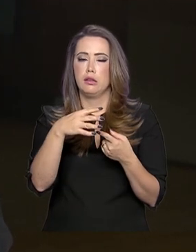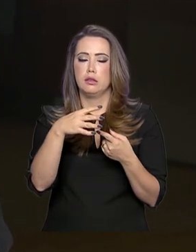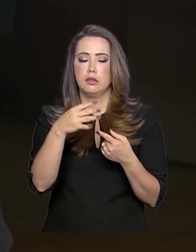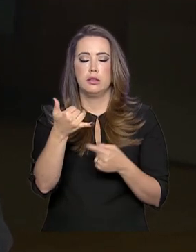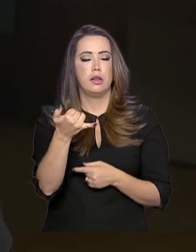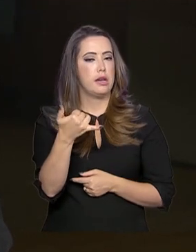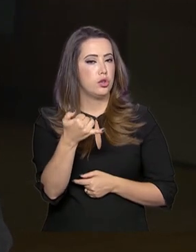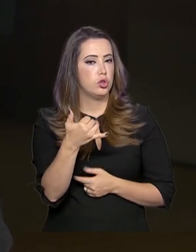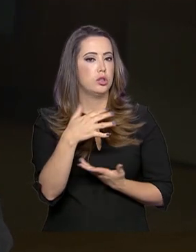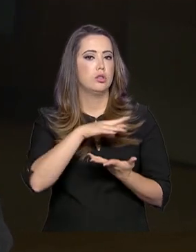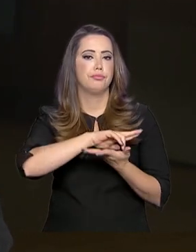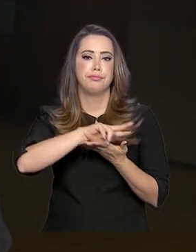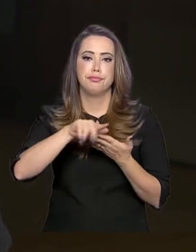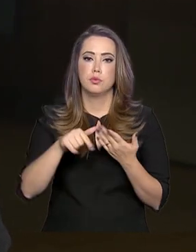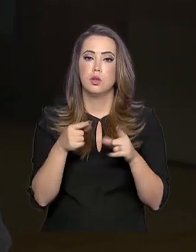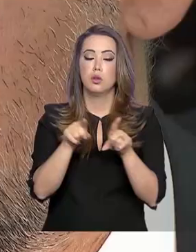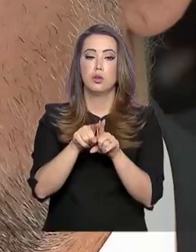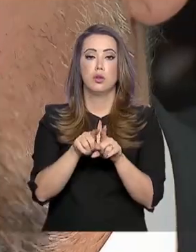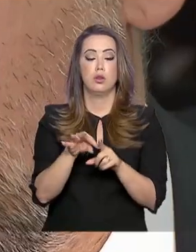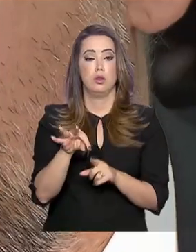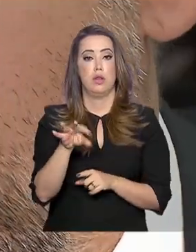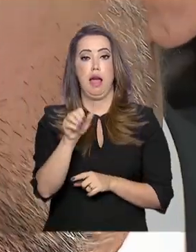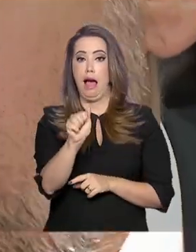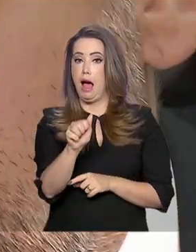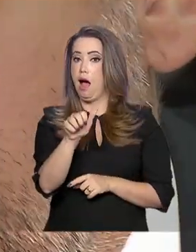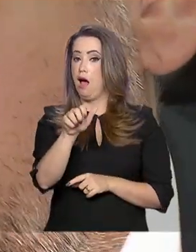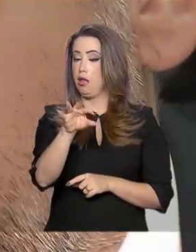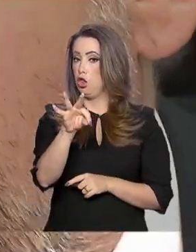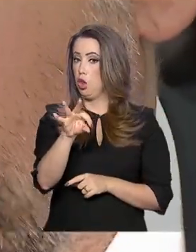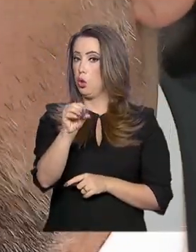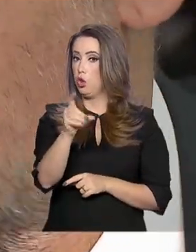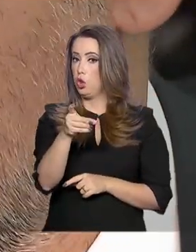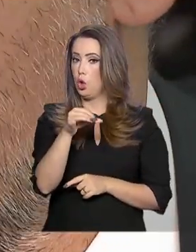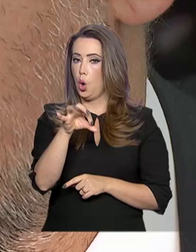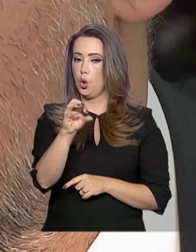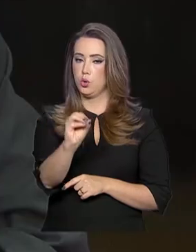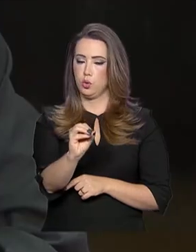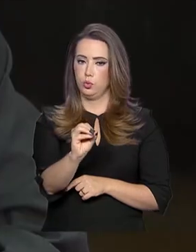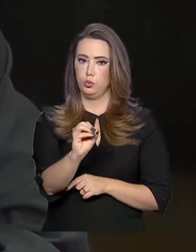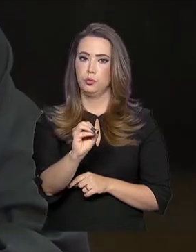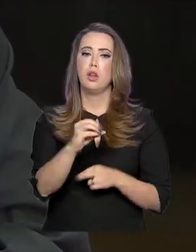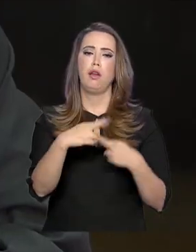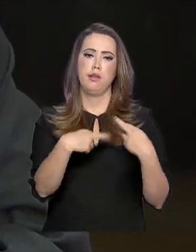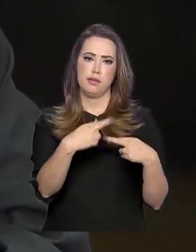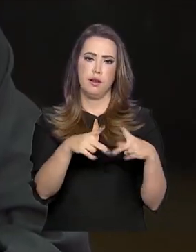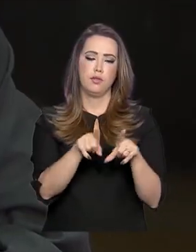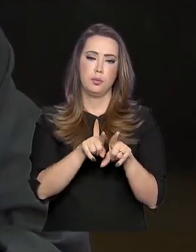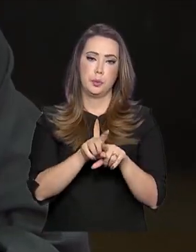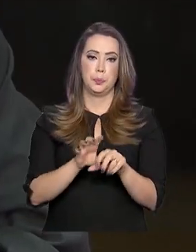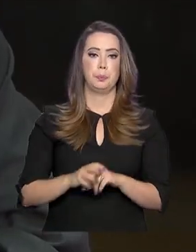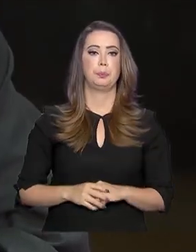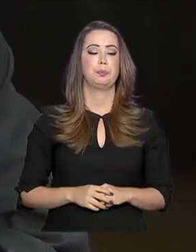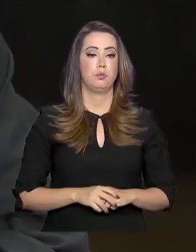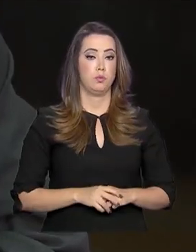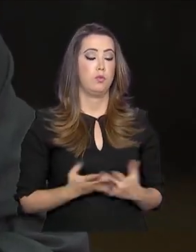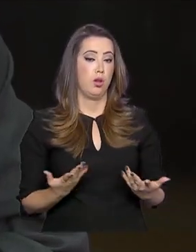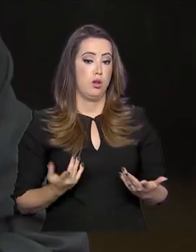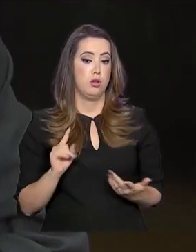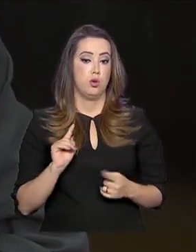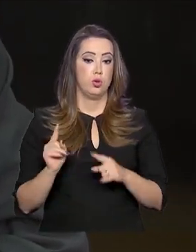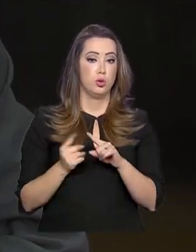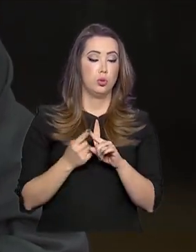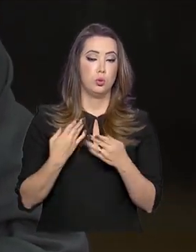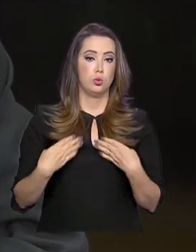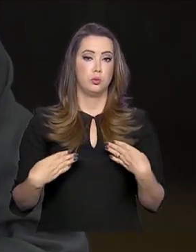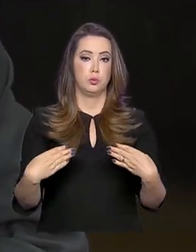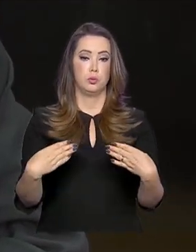reciclável e reciclado. De acordo com o ministro da Educação, o material escolar é um complemento